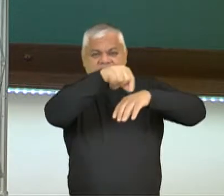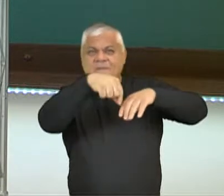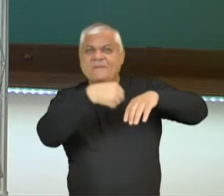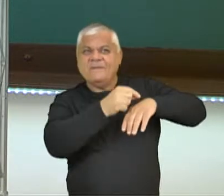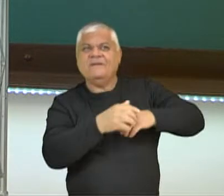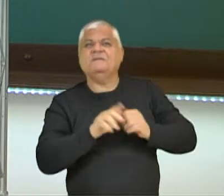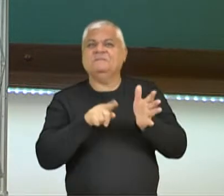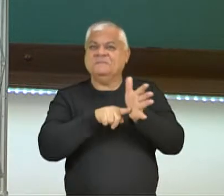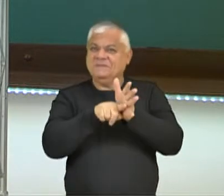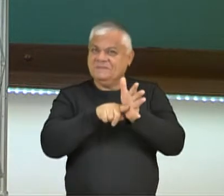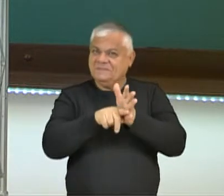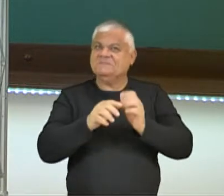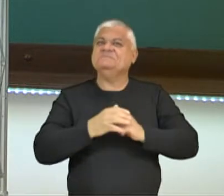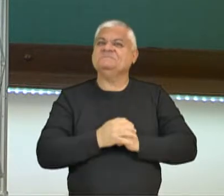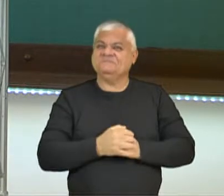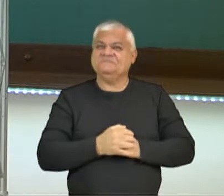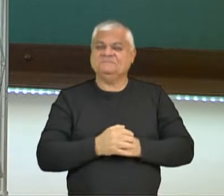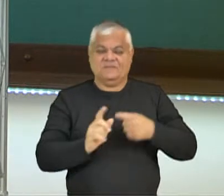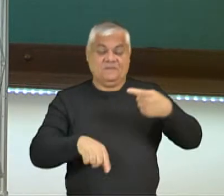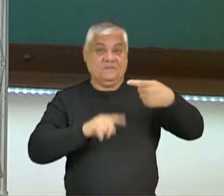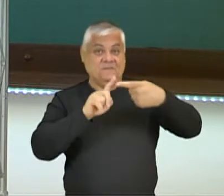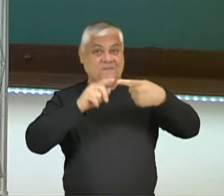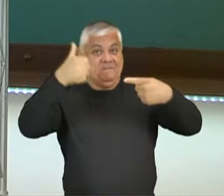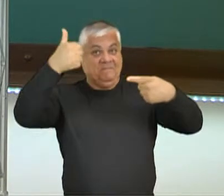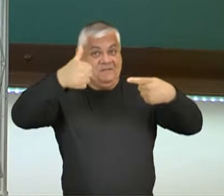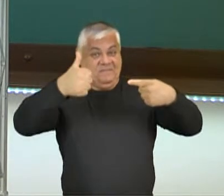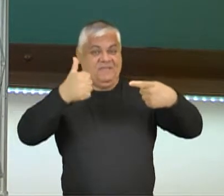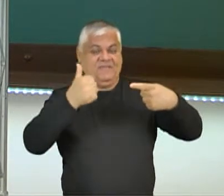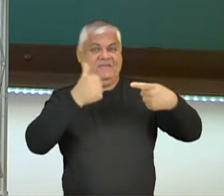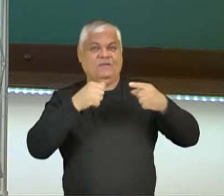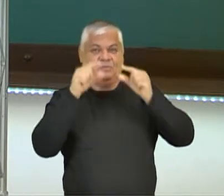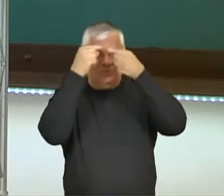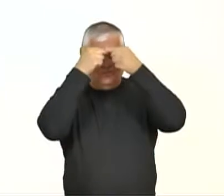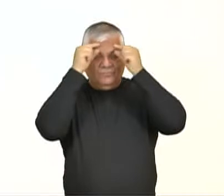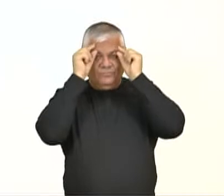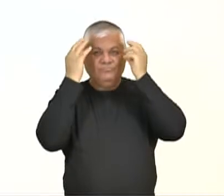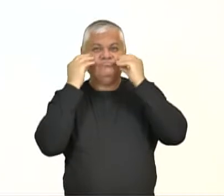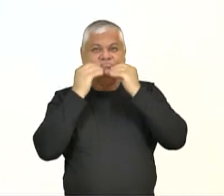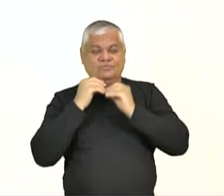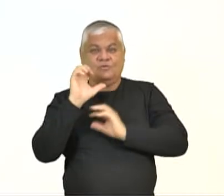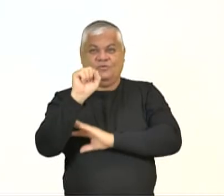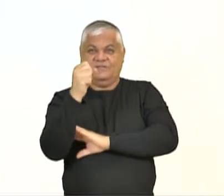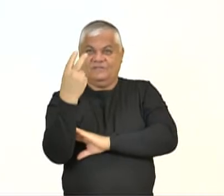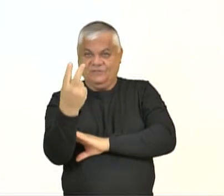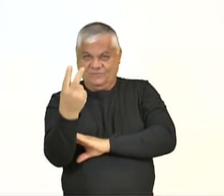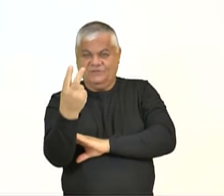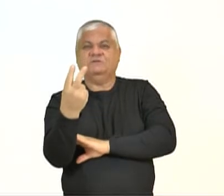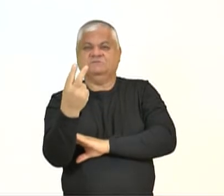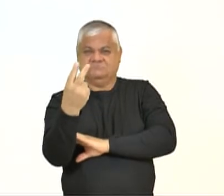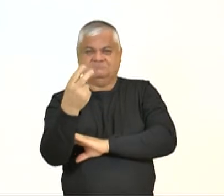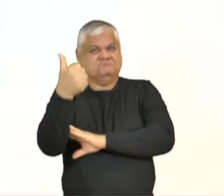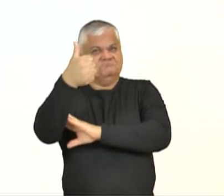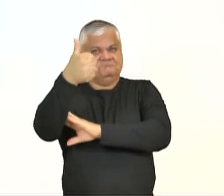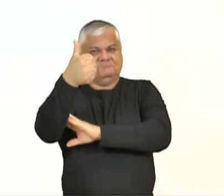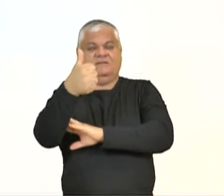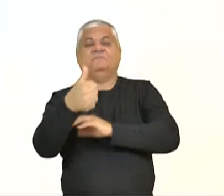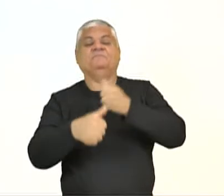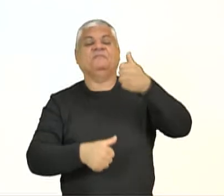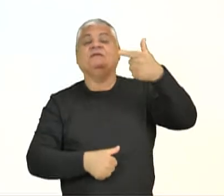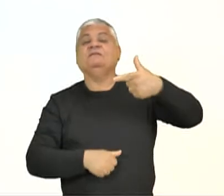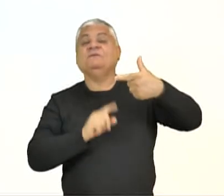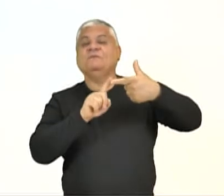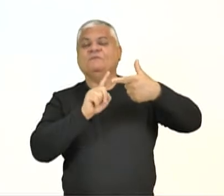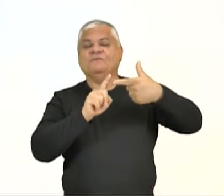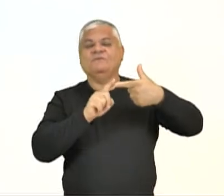pesquisa. Então, o ranking ficou assim, Leonardo da Vinci em 82 países, top. Segundo lugar, Frida